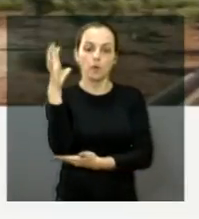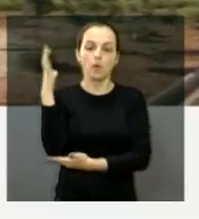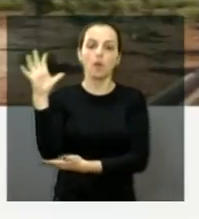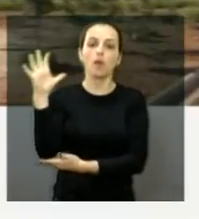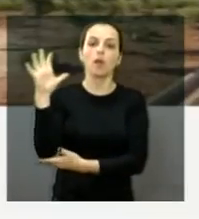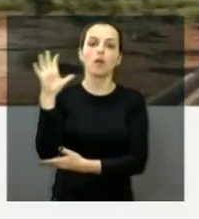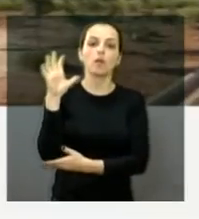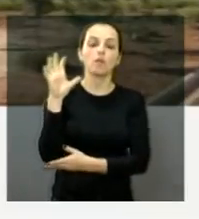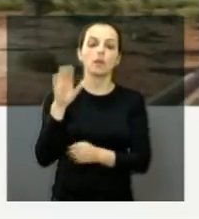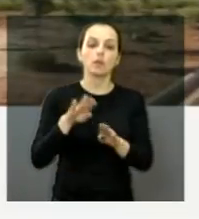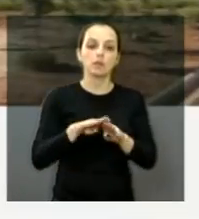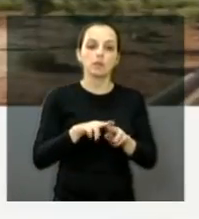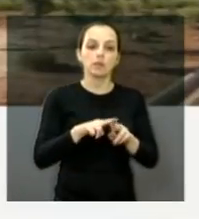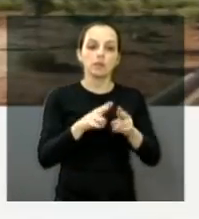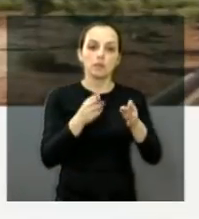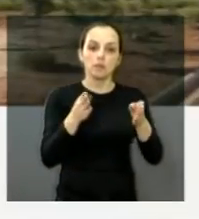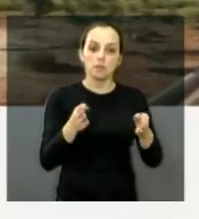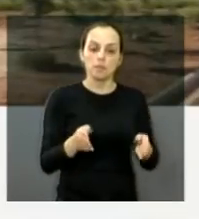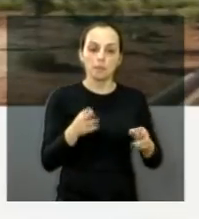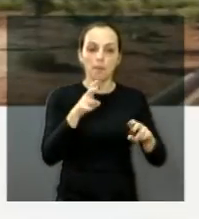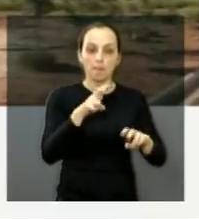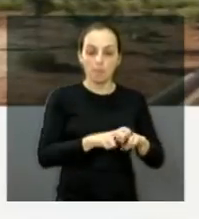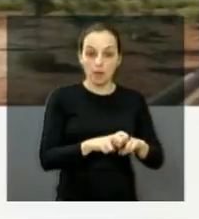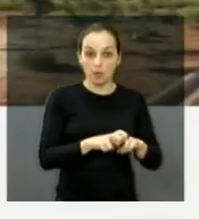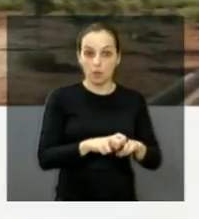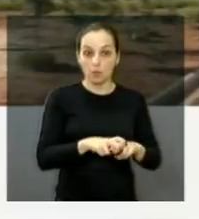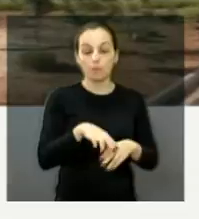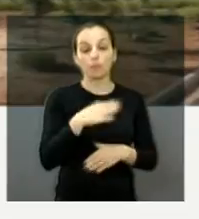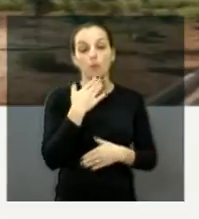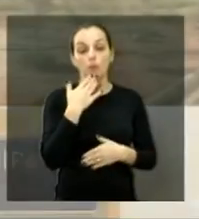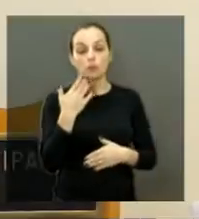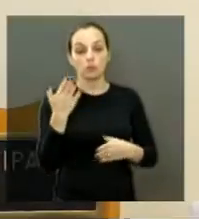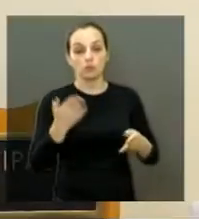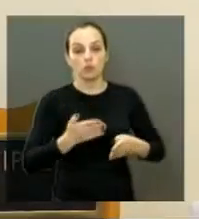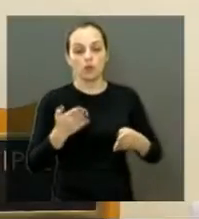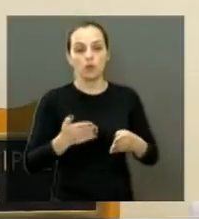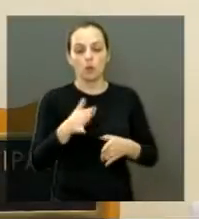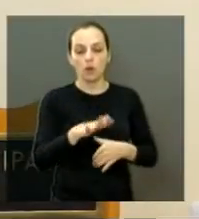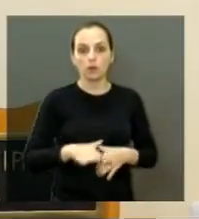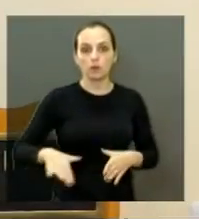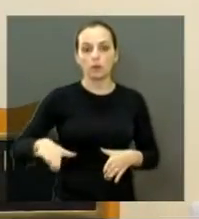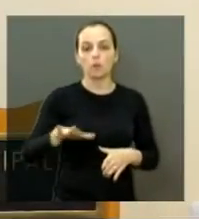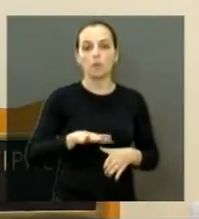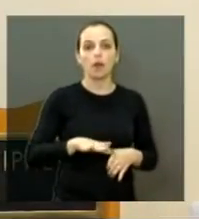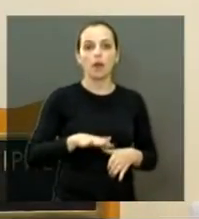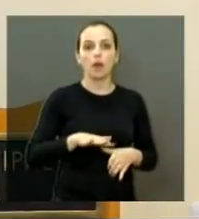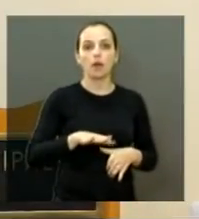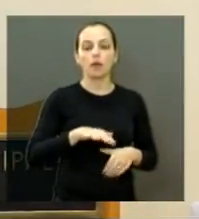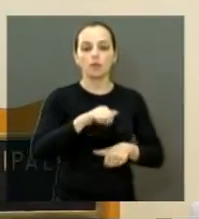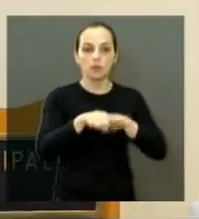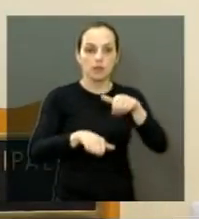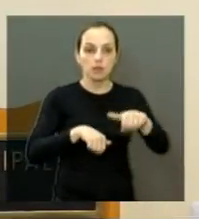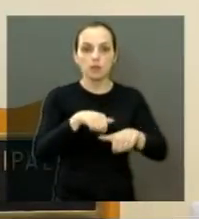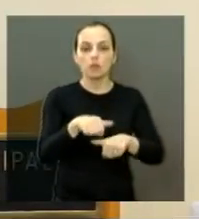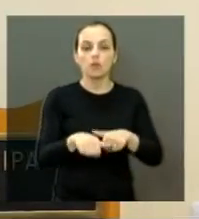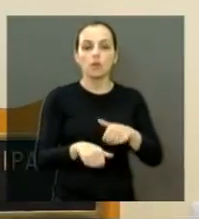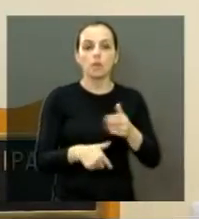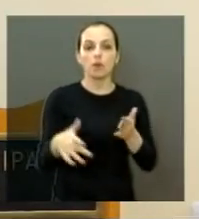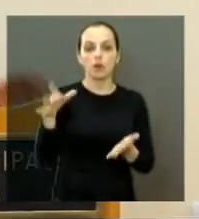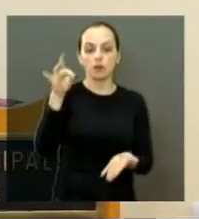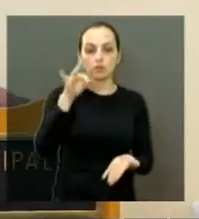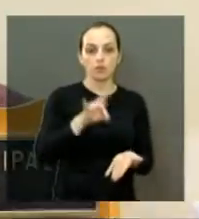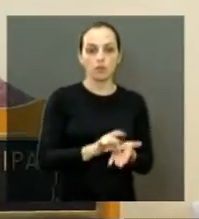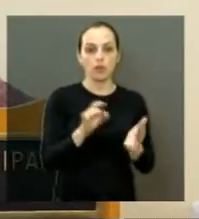O pedido deles é para que o espaço seja transformado oficialmente em uma praça. Nesse sentido,